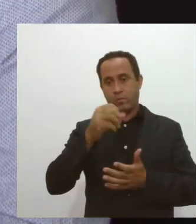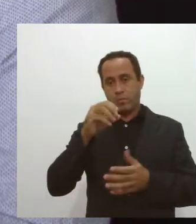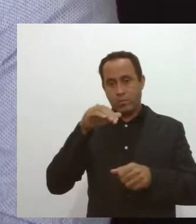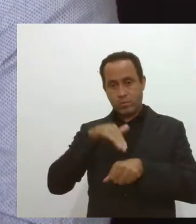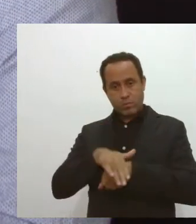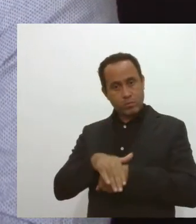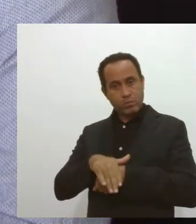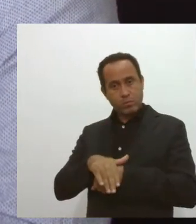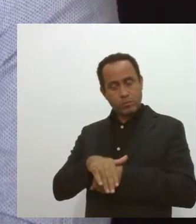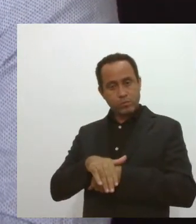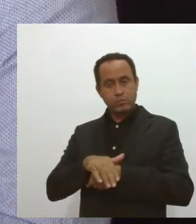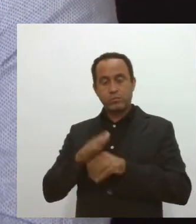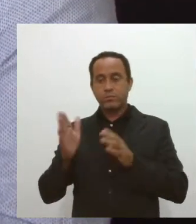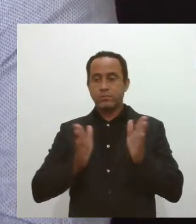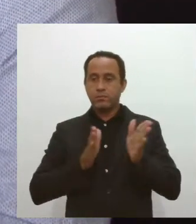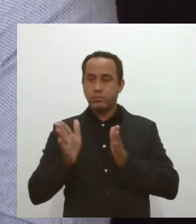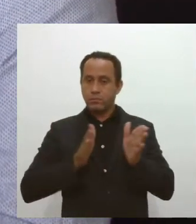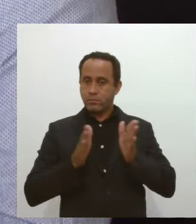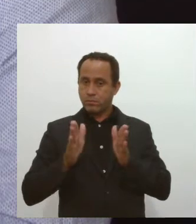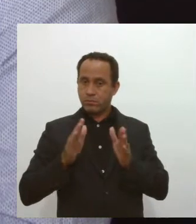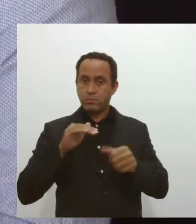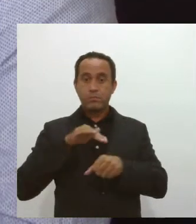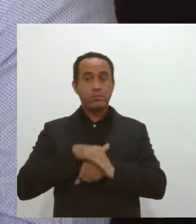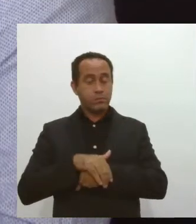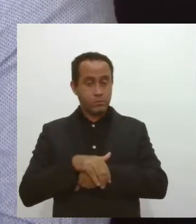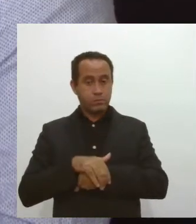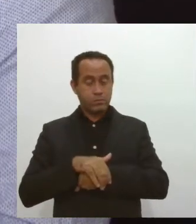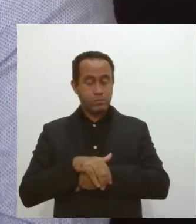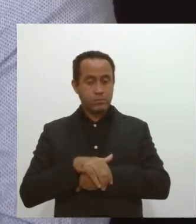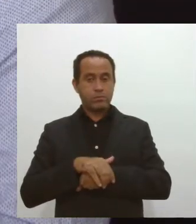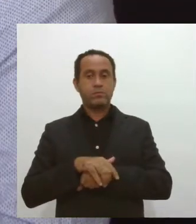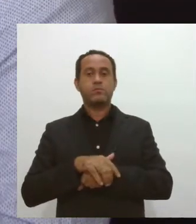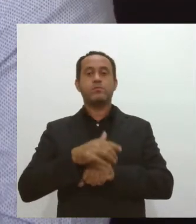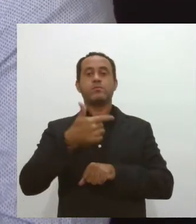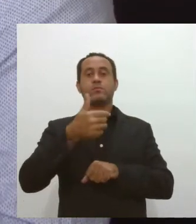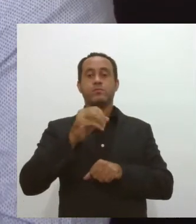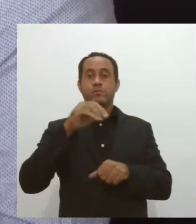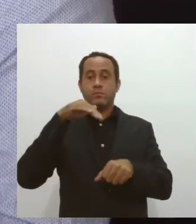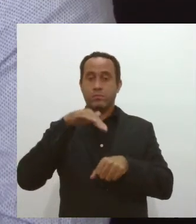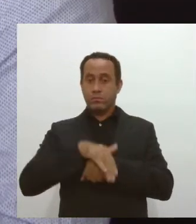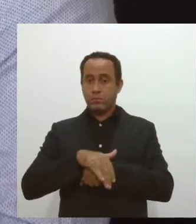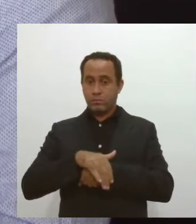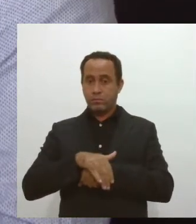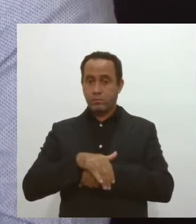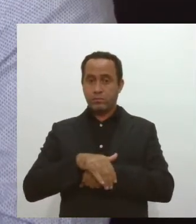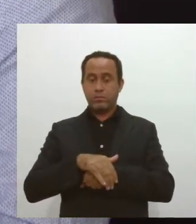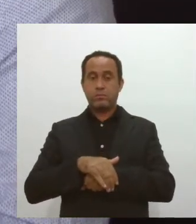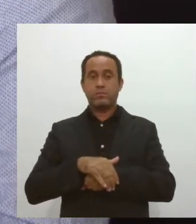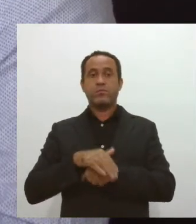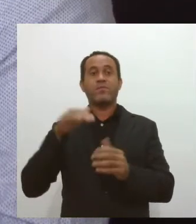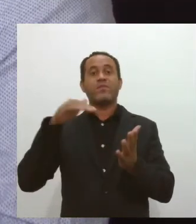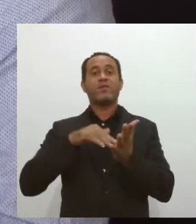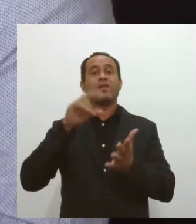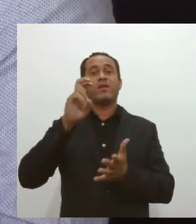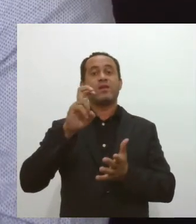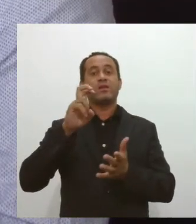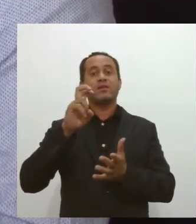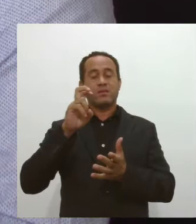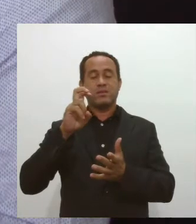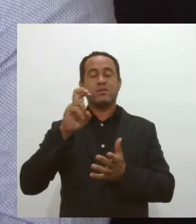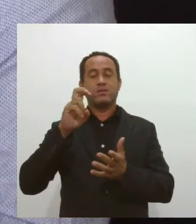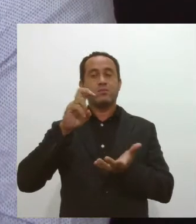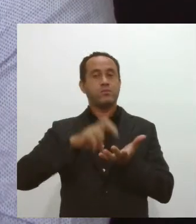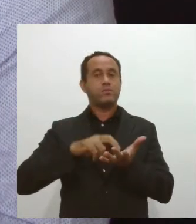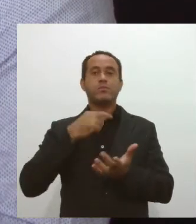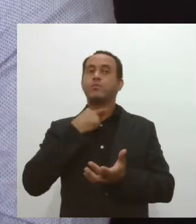Durante o período noturno, que compreende as 22 horas de um dia até as 5 horas do dia subsequente, não